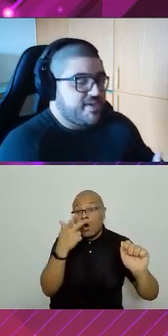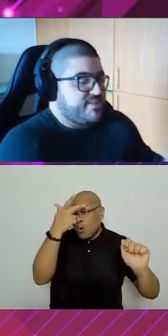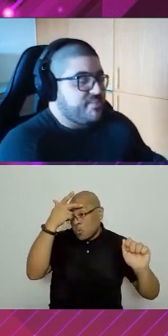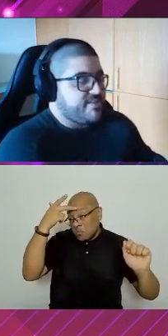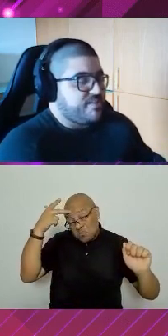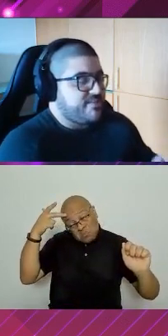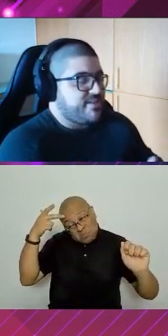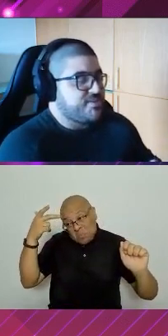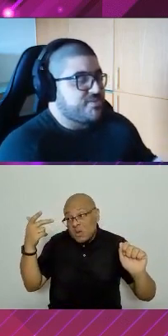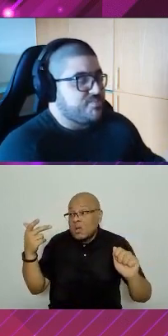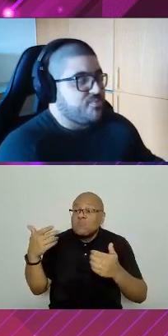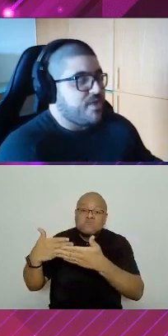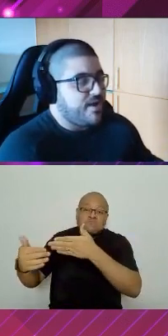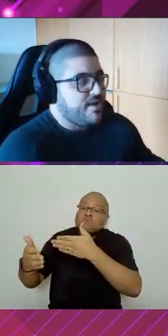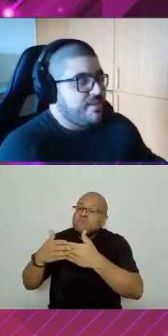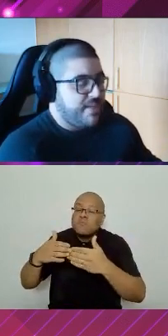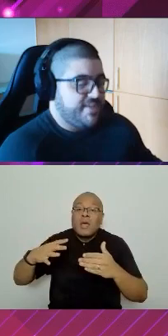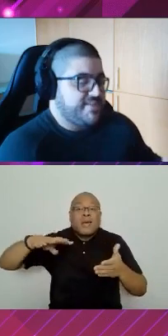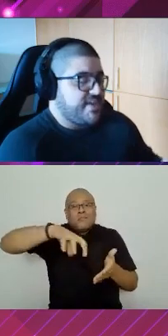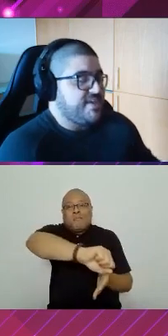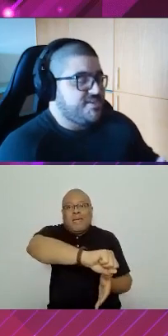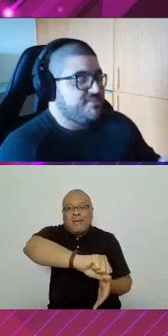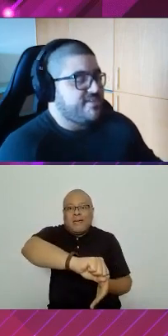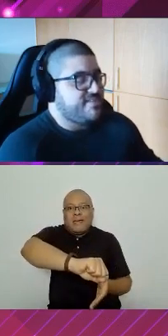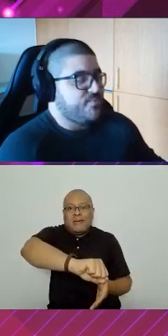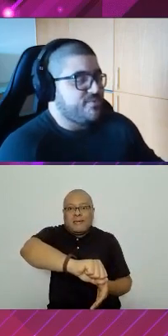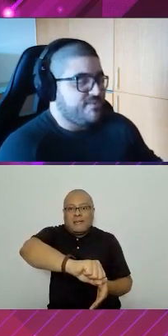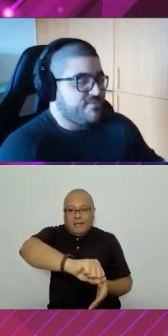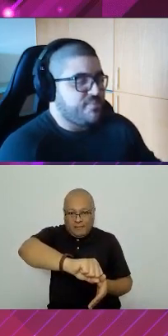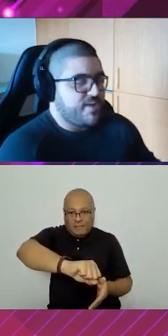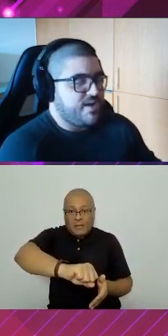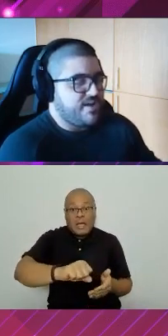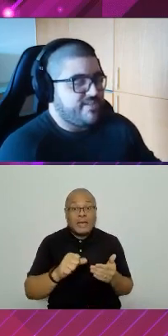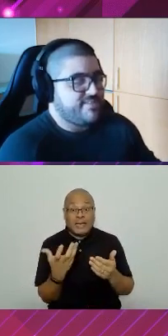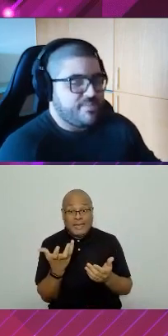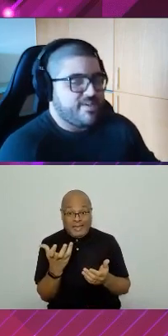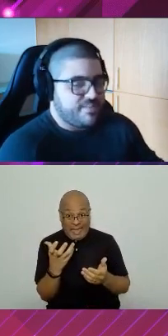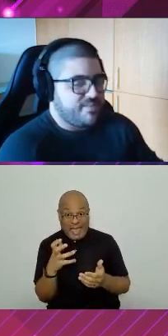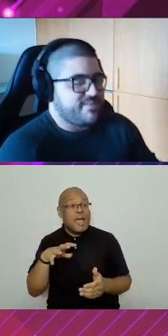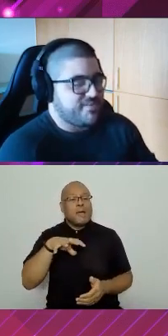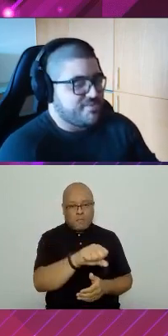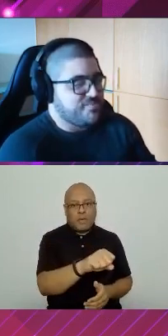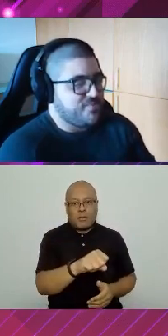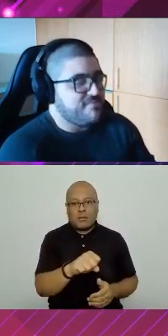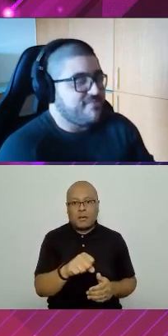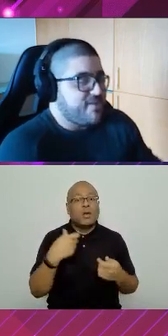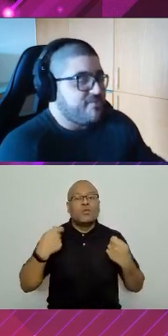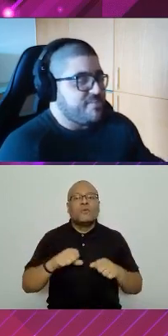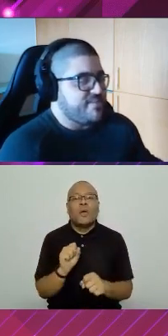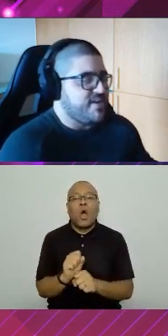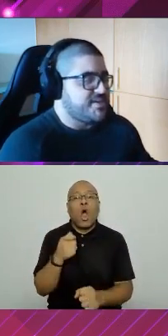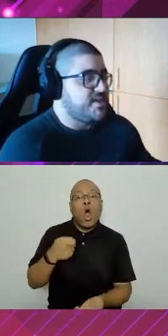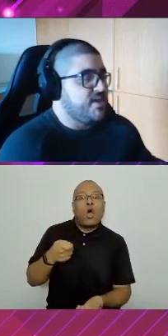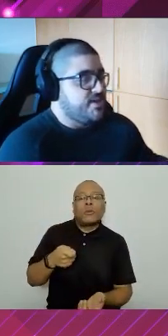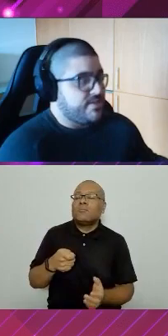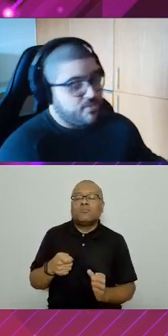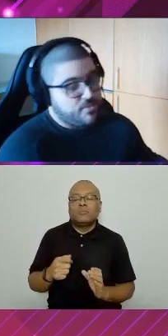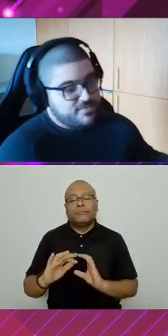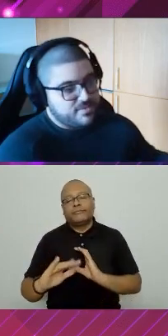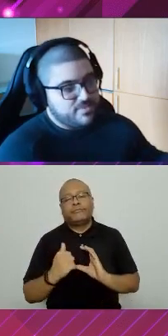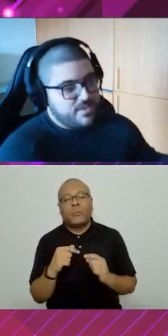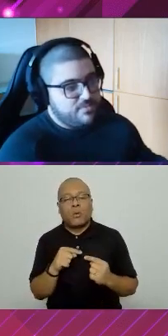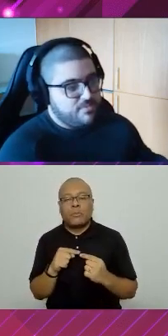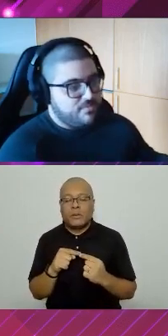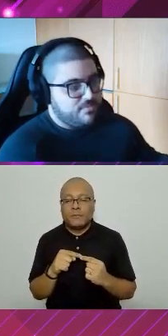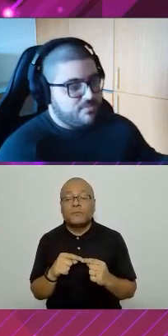pode receber essa mensagem do tipo A. Mas quem estiver disponível para receber essa mensagem do tipo A vai ouvir a mensagem. Então,